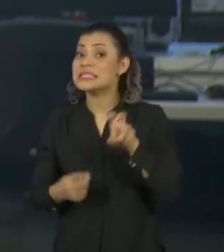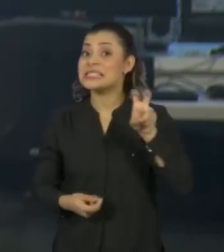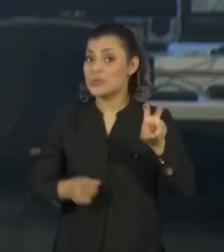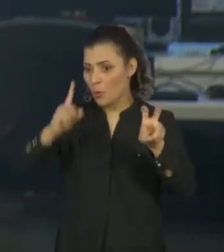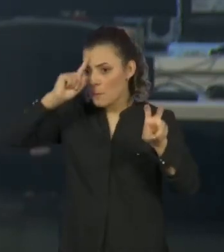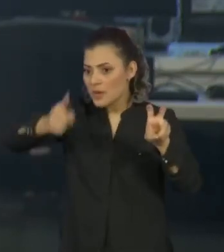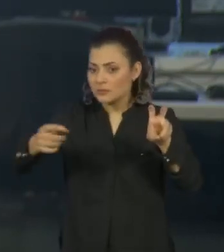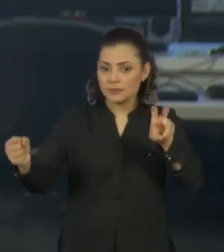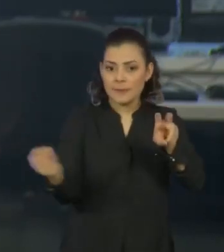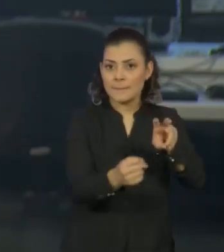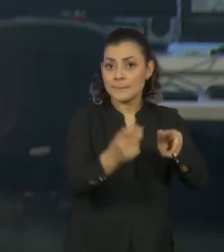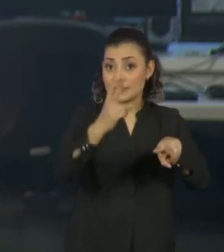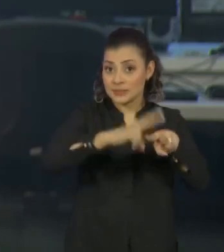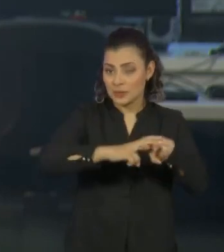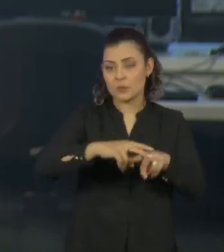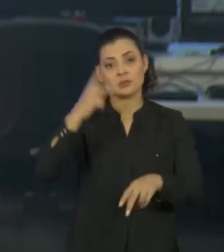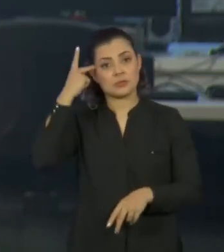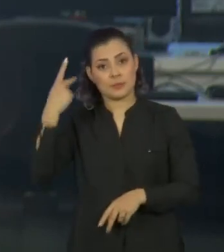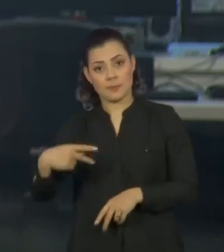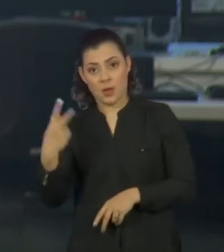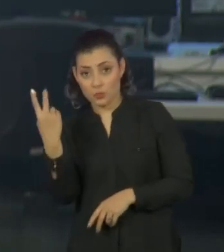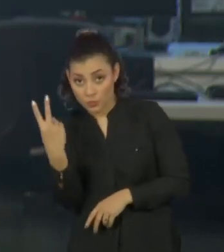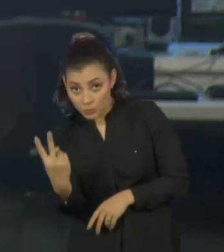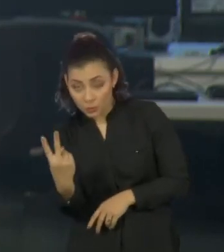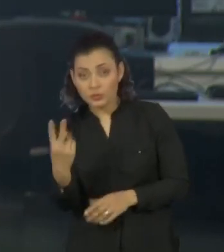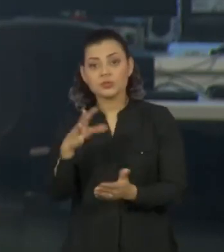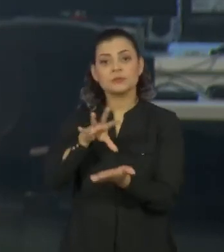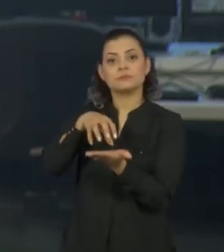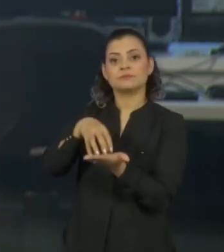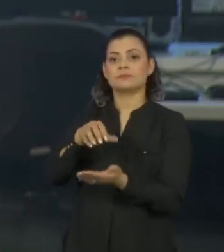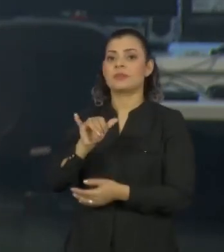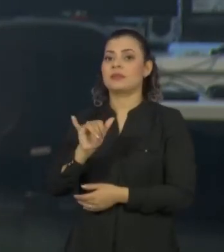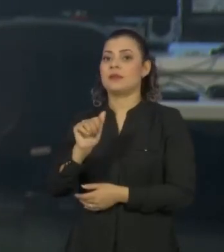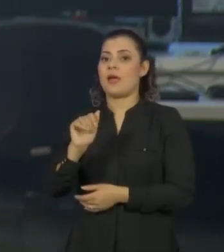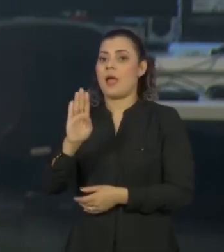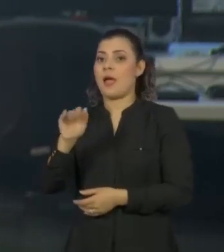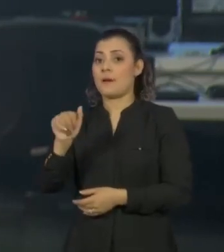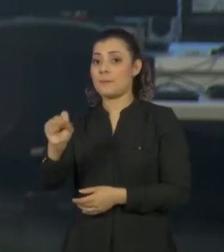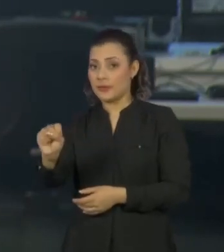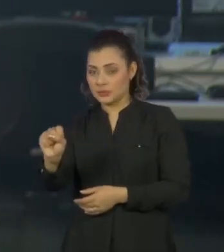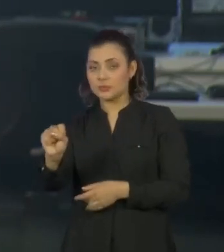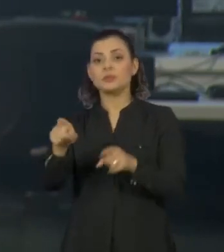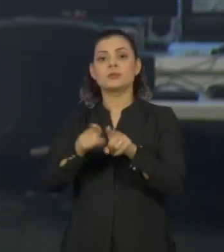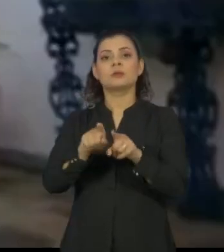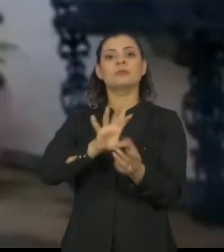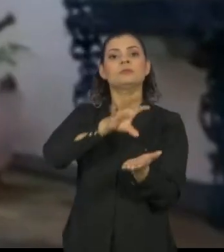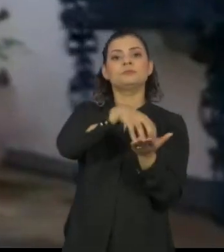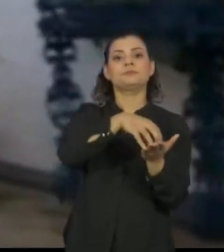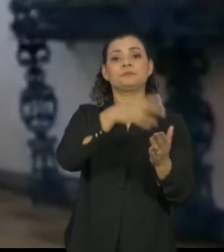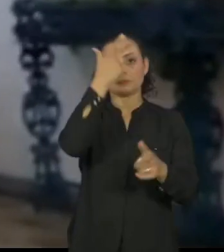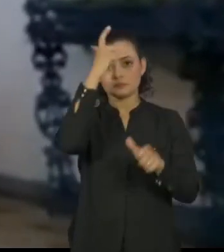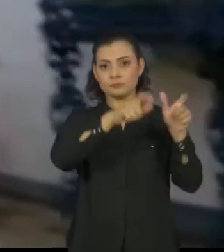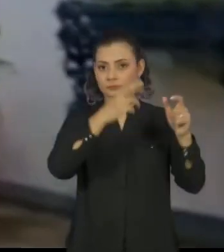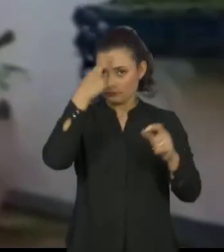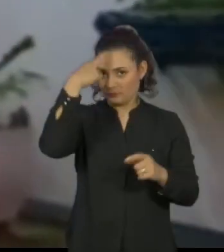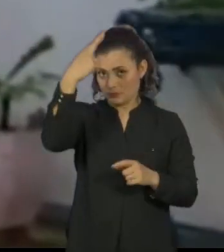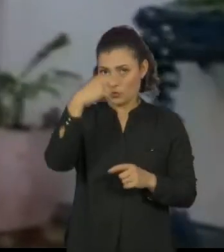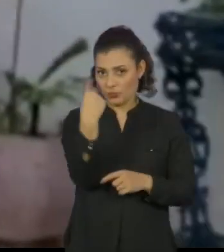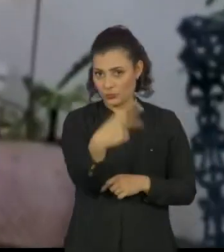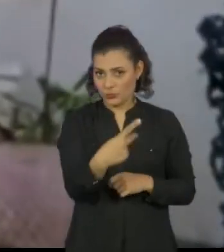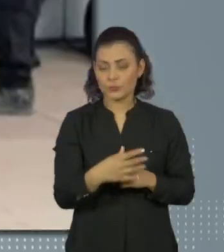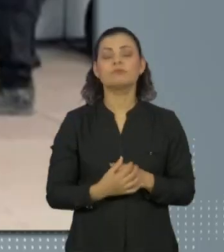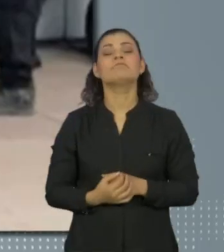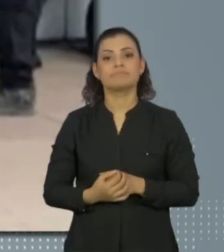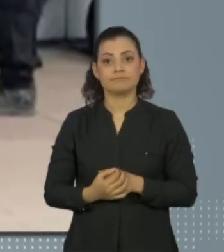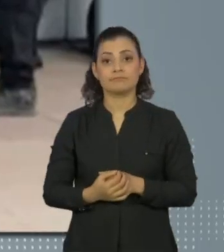Dois mandados são cumpridos em São Paulo, onde fica a sede do IABAS e mora um dos fundadores. Entre os alvos